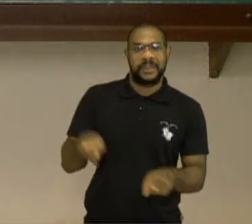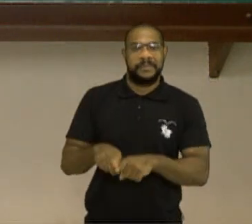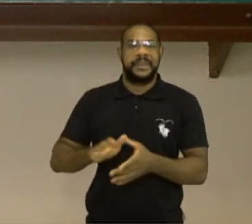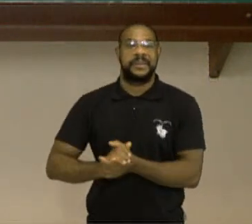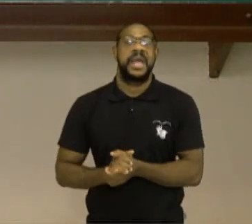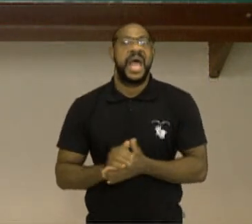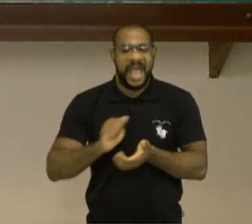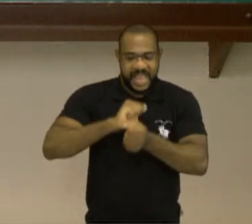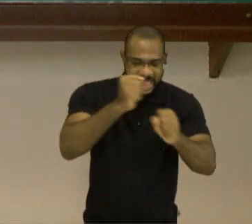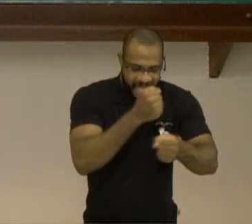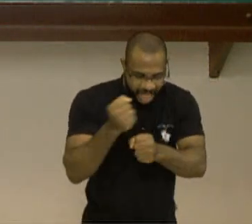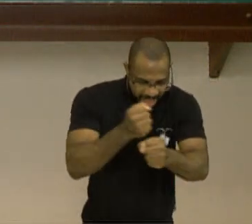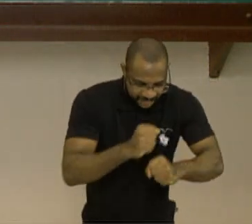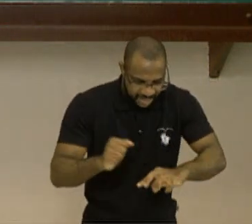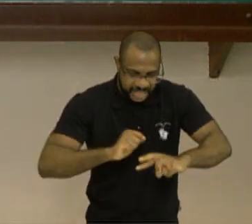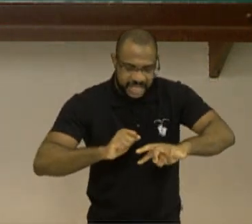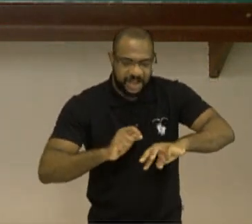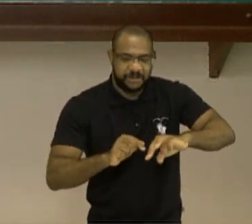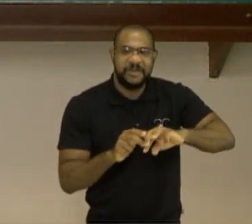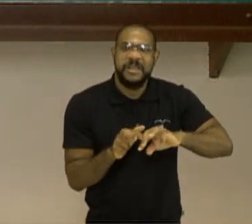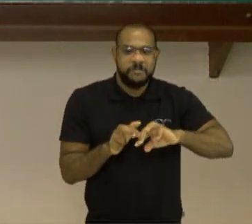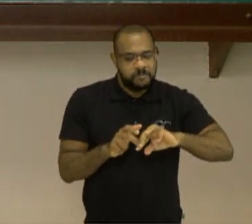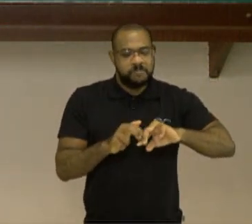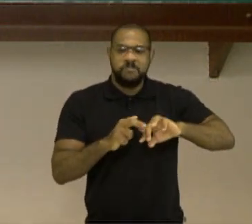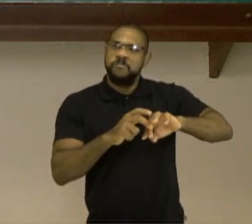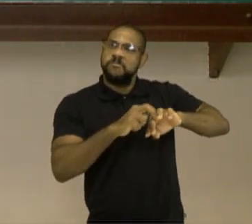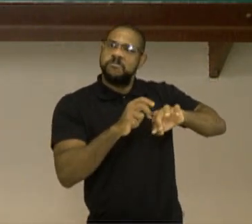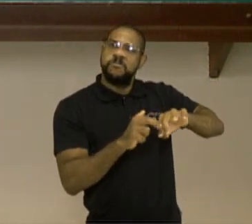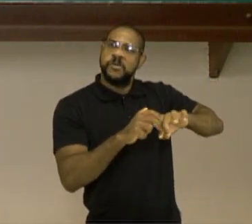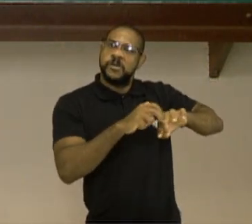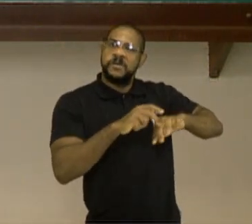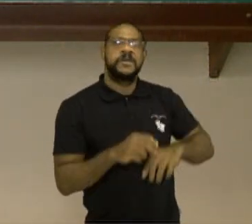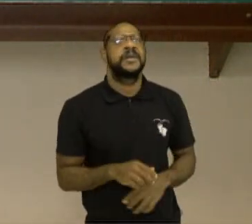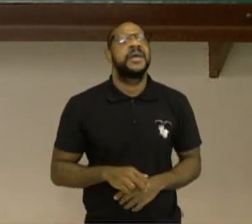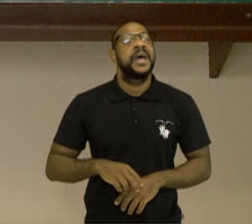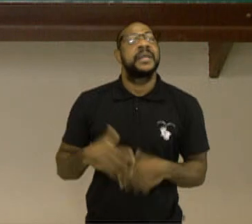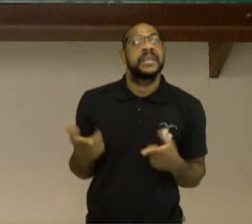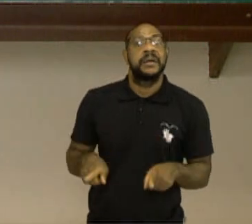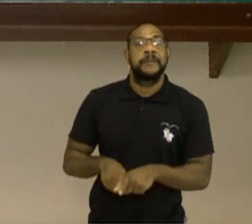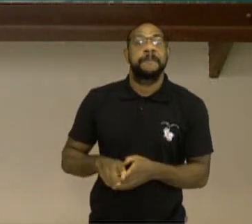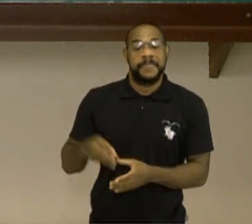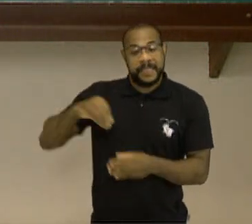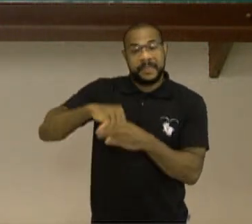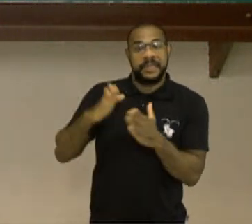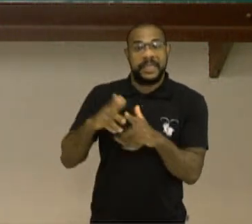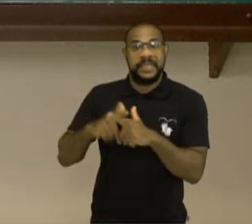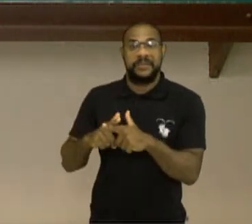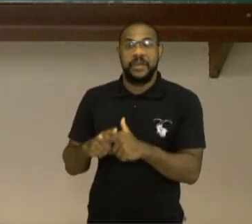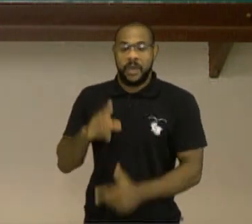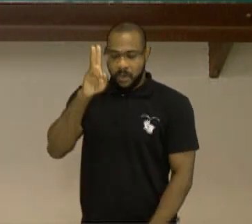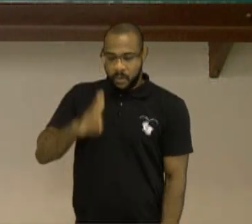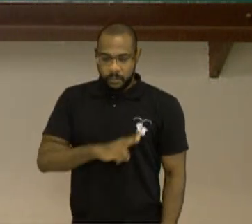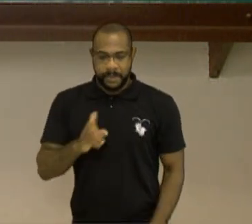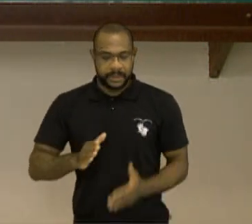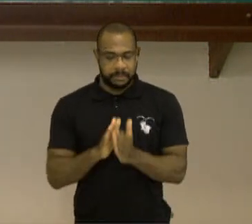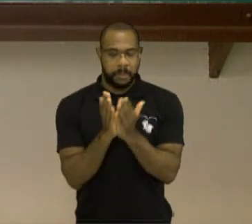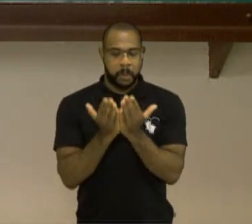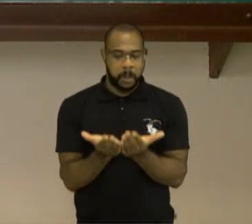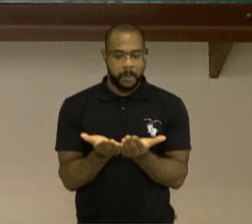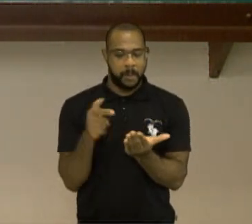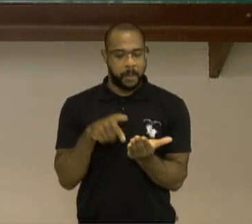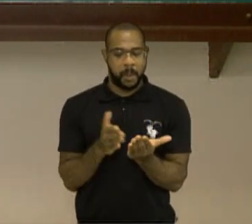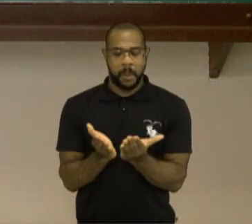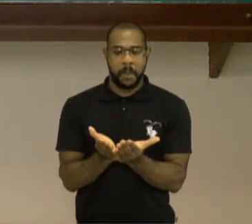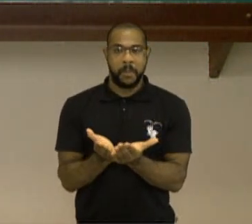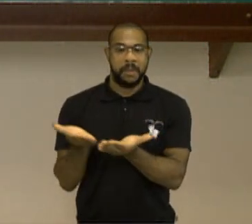acontece um momento dentro da igreja, aonde o padre recebe, não só representante de várias religiões,